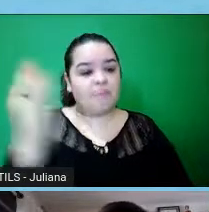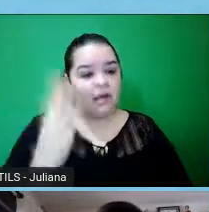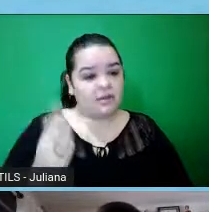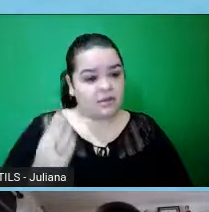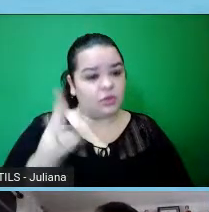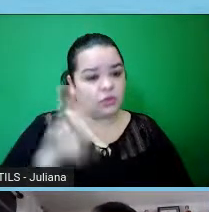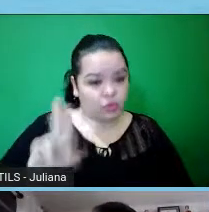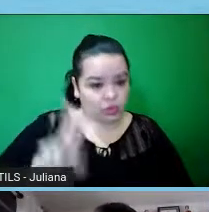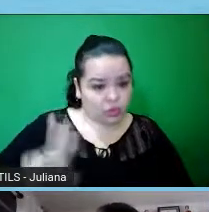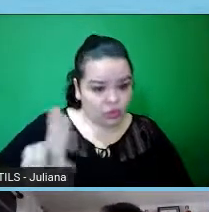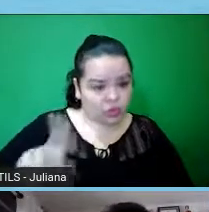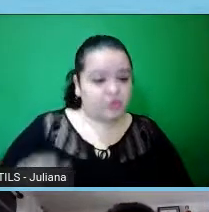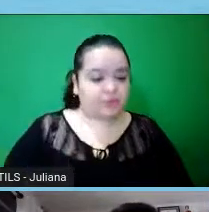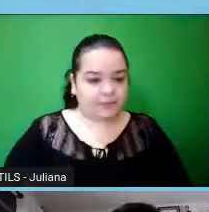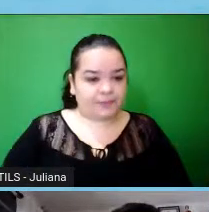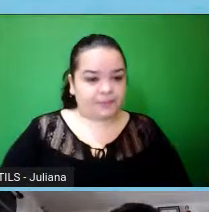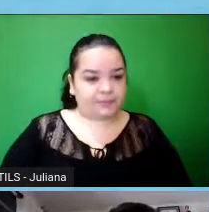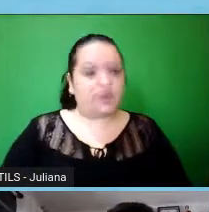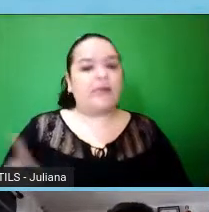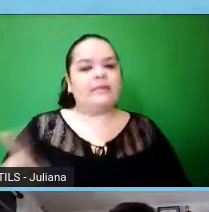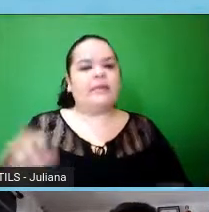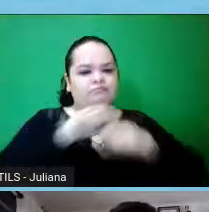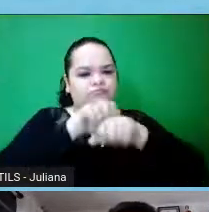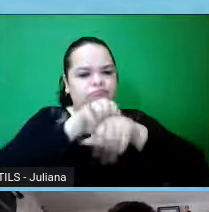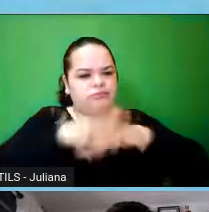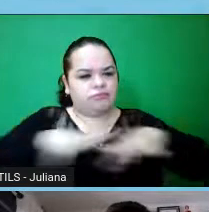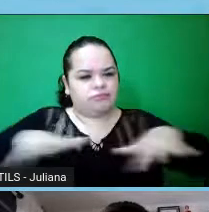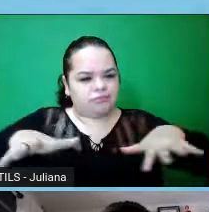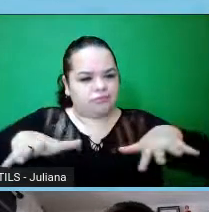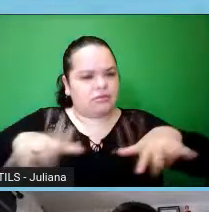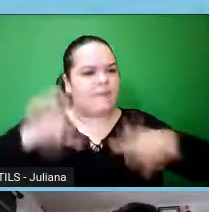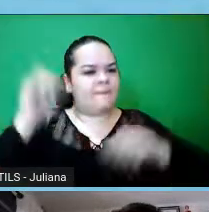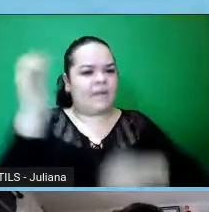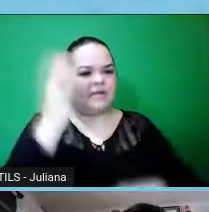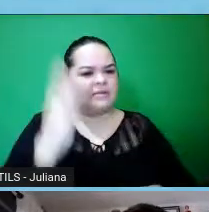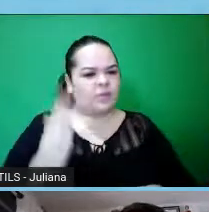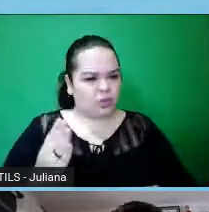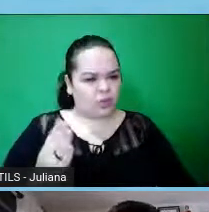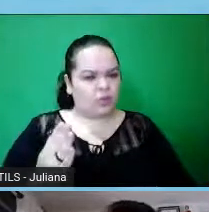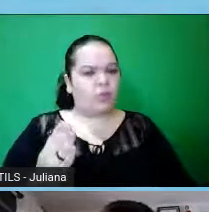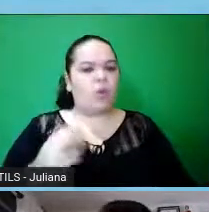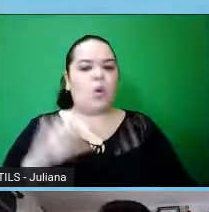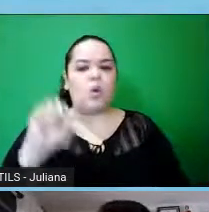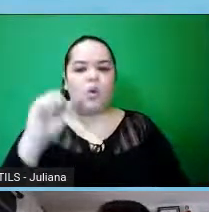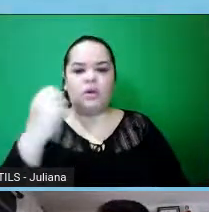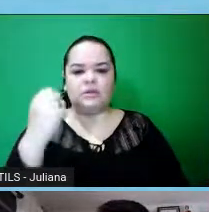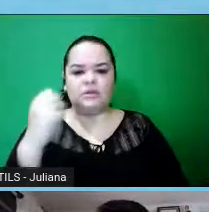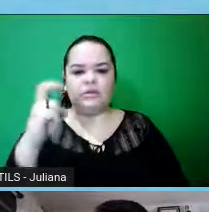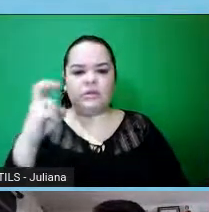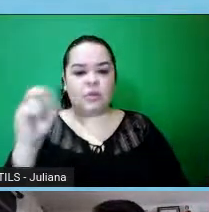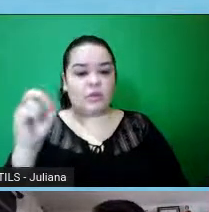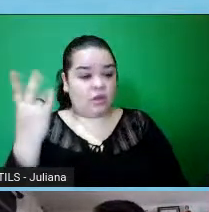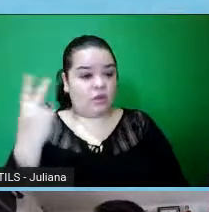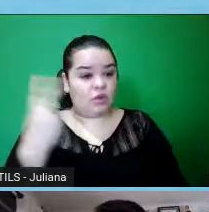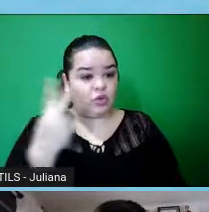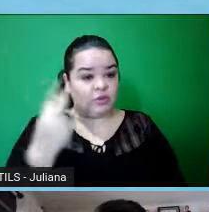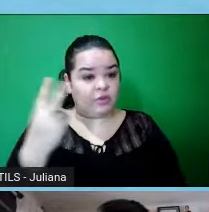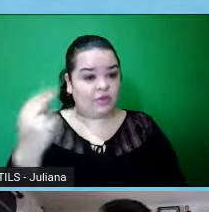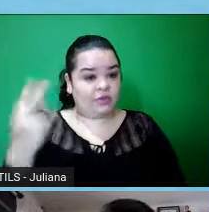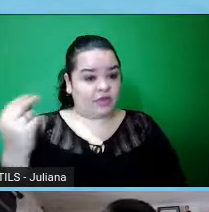sistema CEP-Conep, hoje a gente tem quase 850, hoje era 2020, né, são os últimos dados do